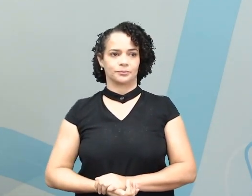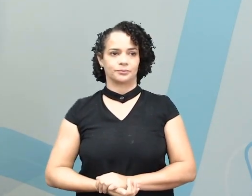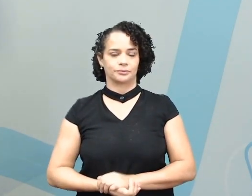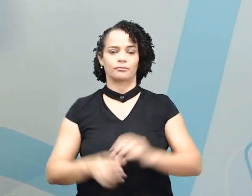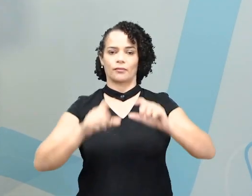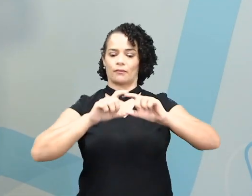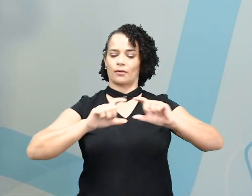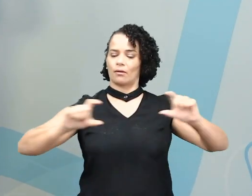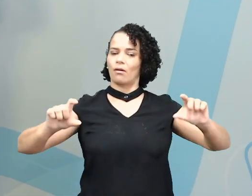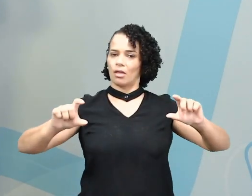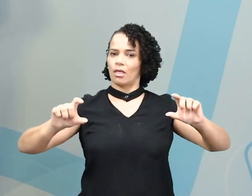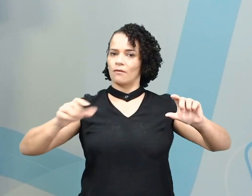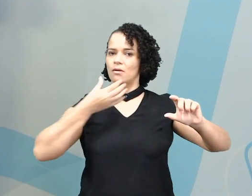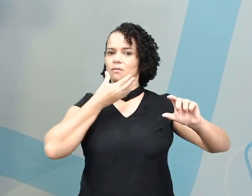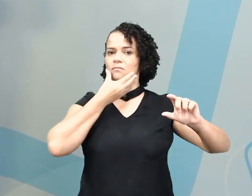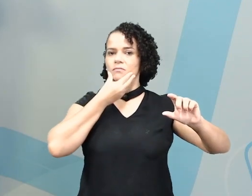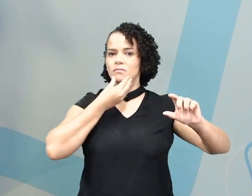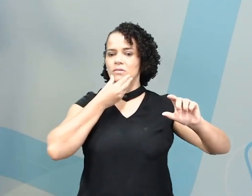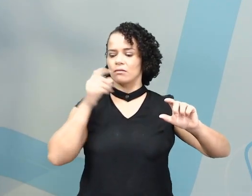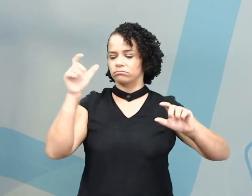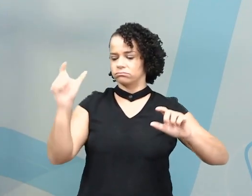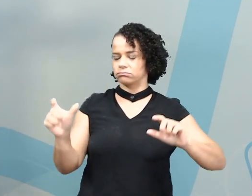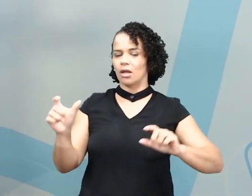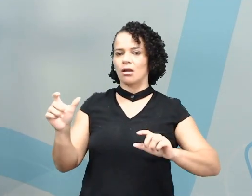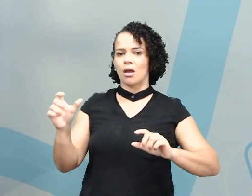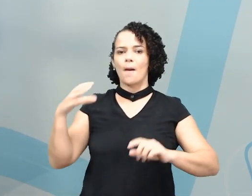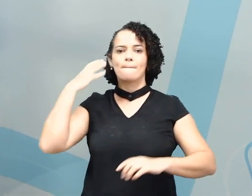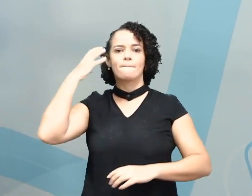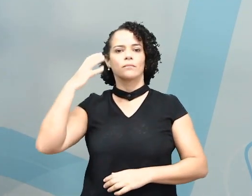a frase. He is a musician.